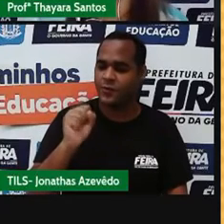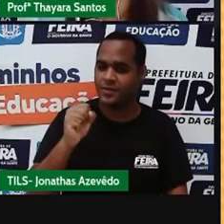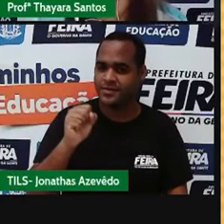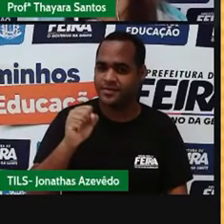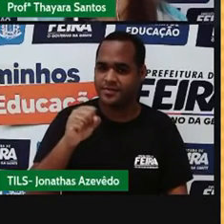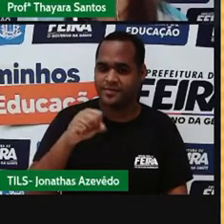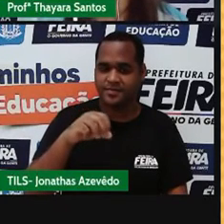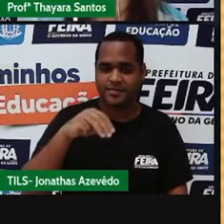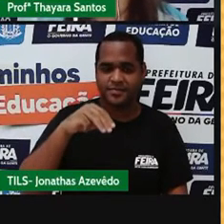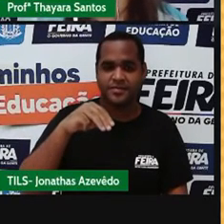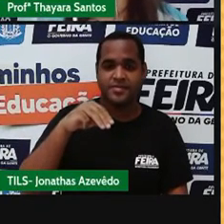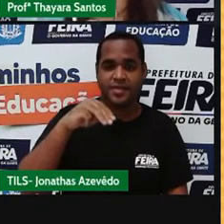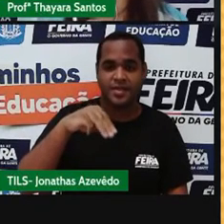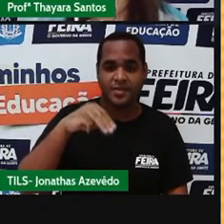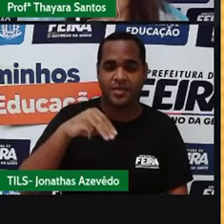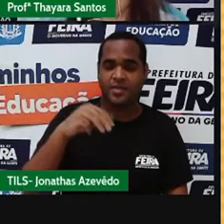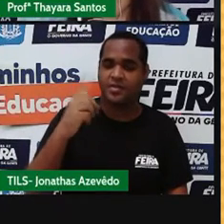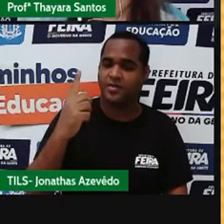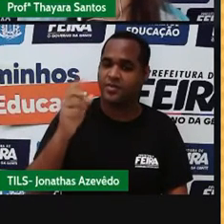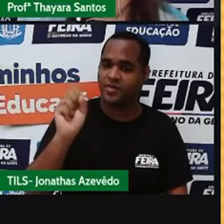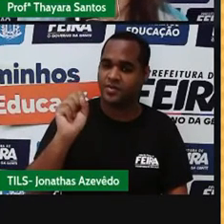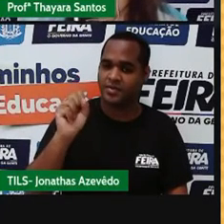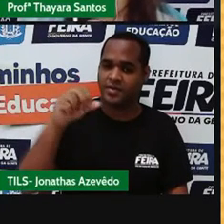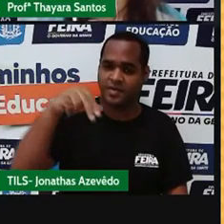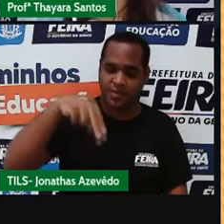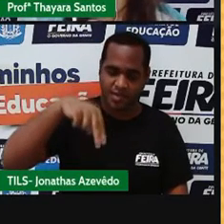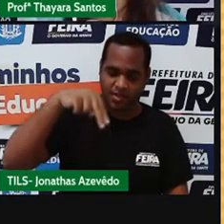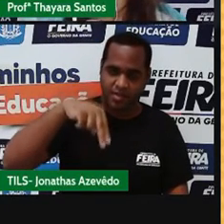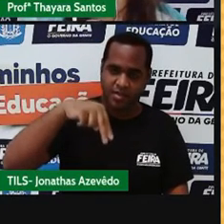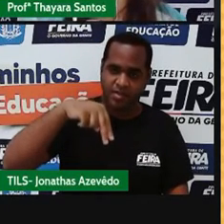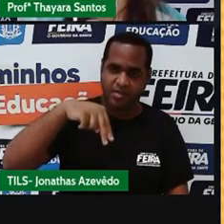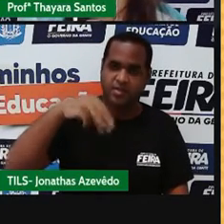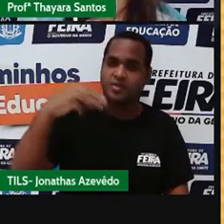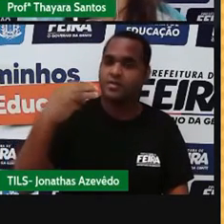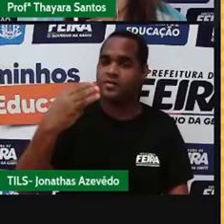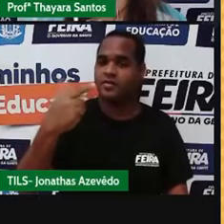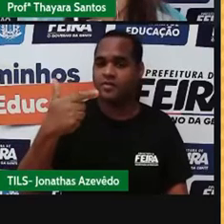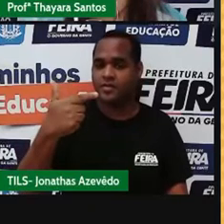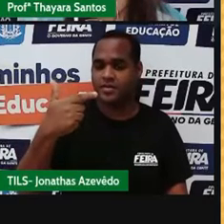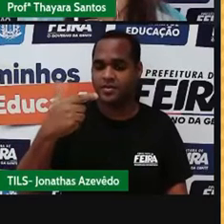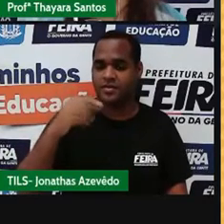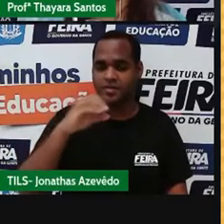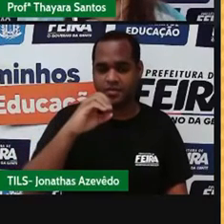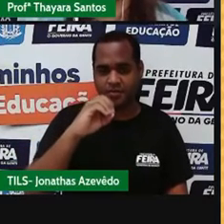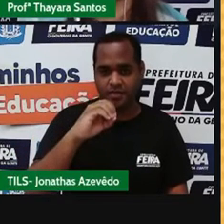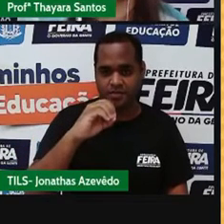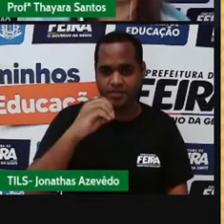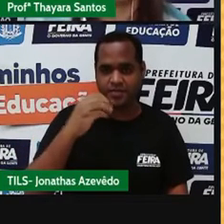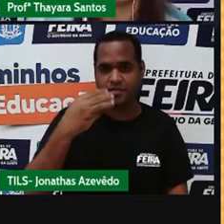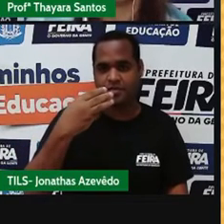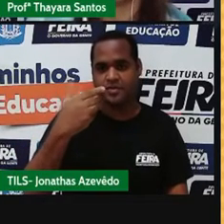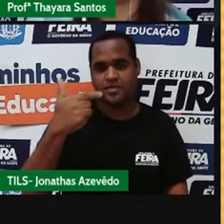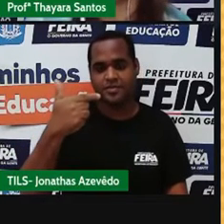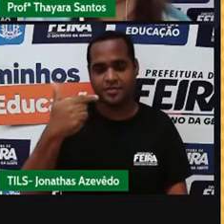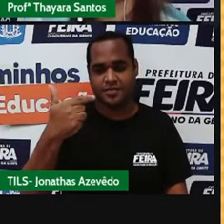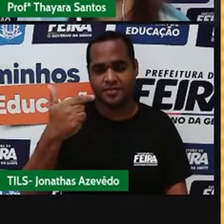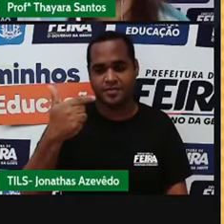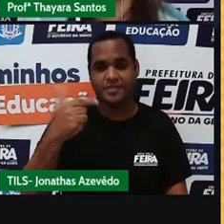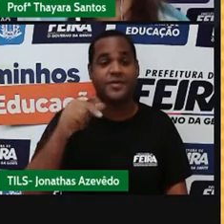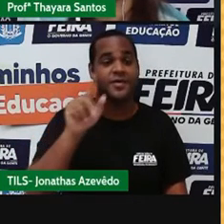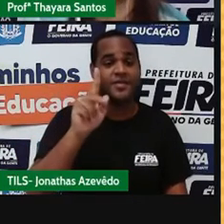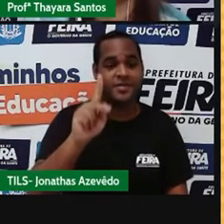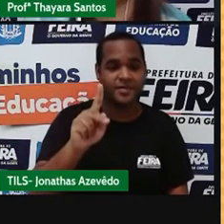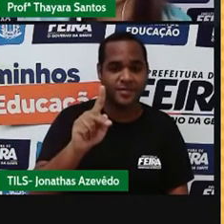cabe oito. Na camada M, dezoito. Na camada N, trinta e dois. Na O também cabem trinta e dois